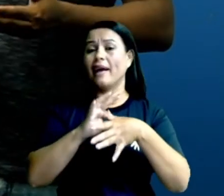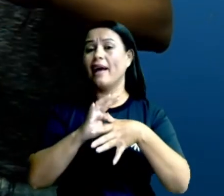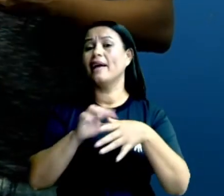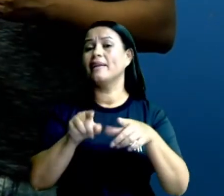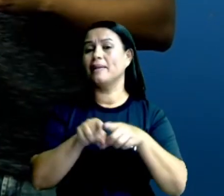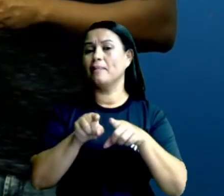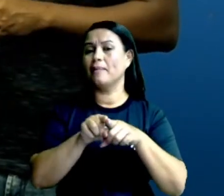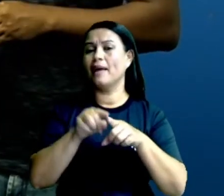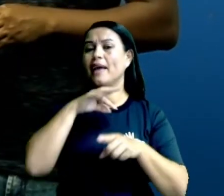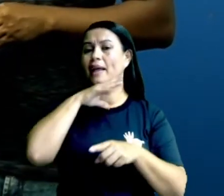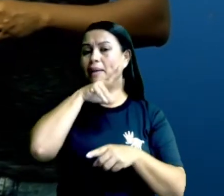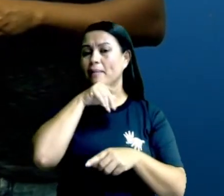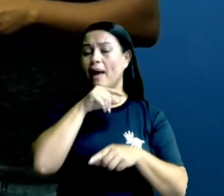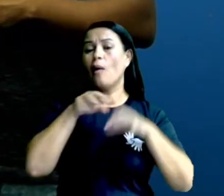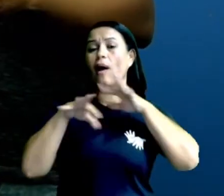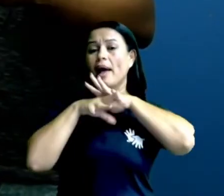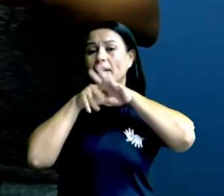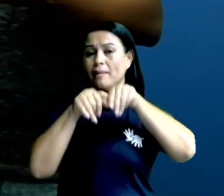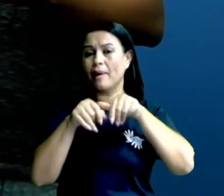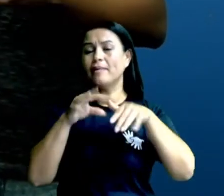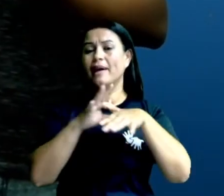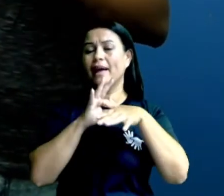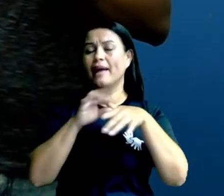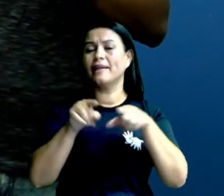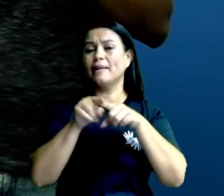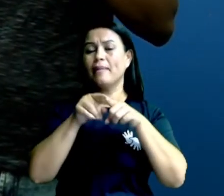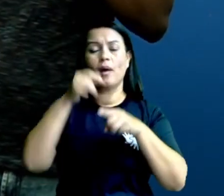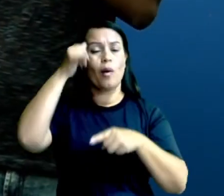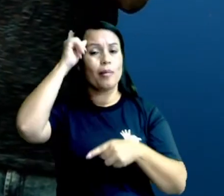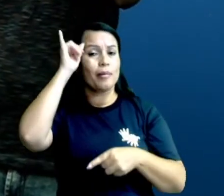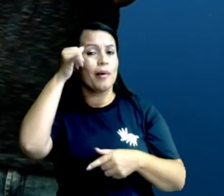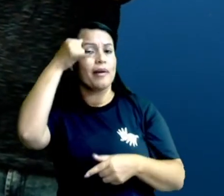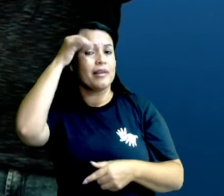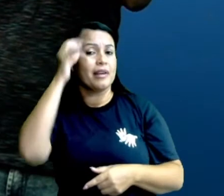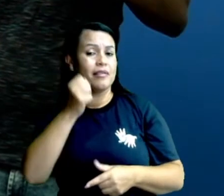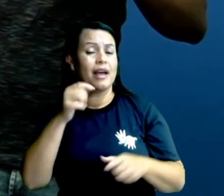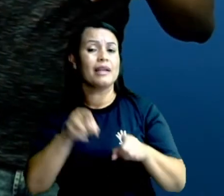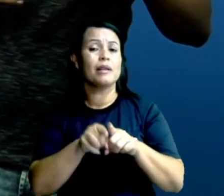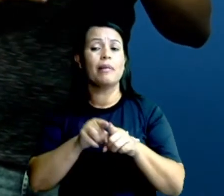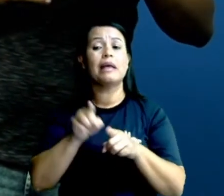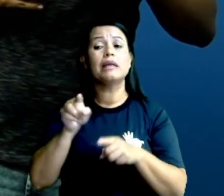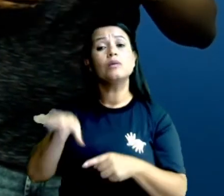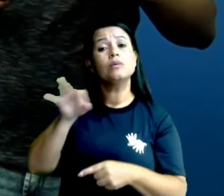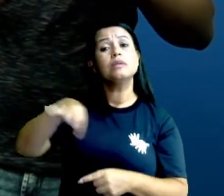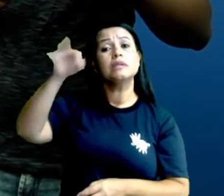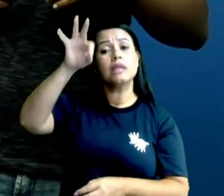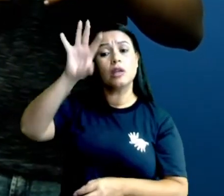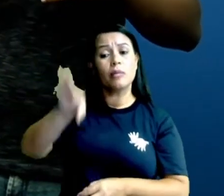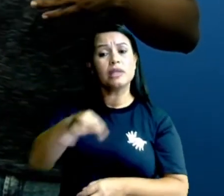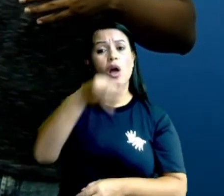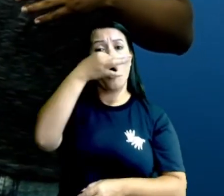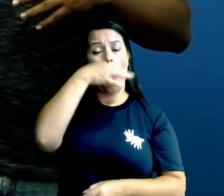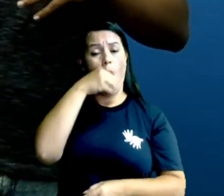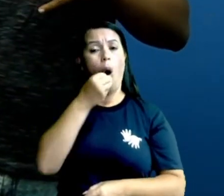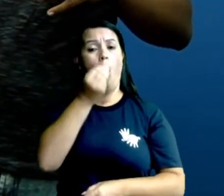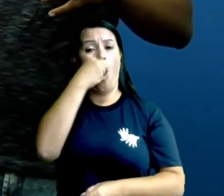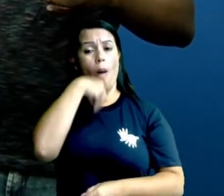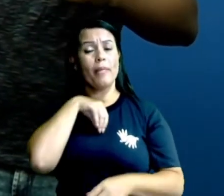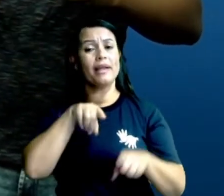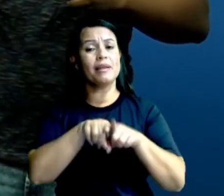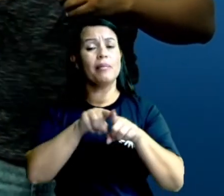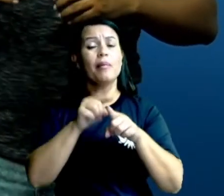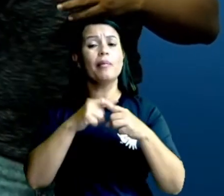fonte barata de se produzir. Então, a gente tem muito preconceito com a ingestão de insetos, mas eles são uma fonte